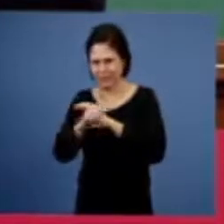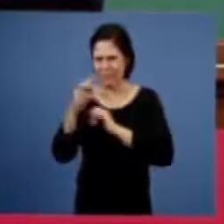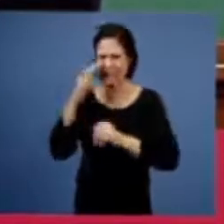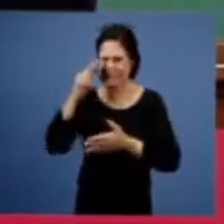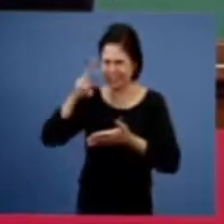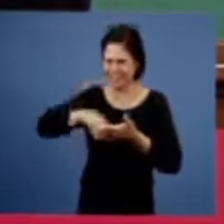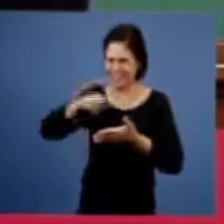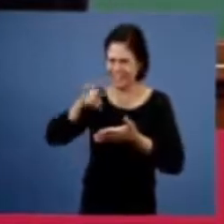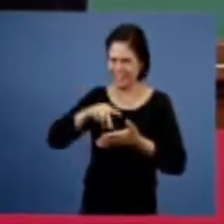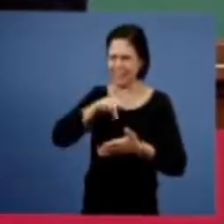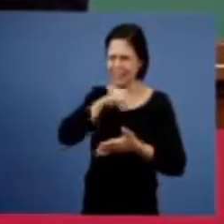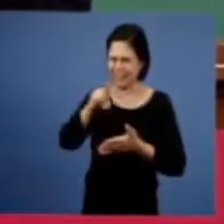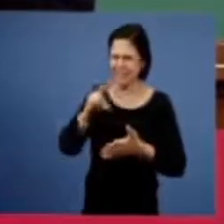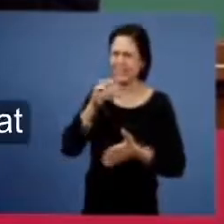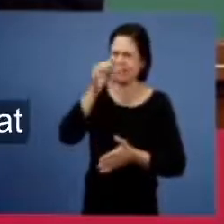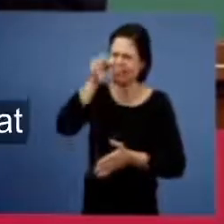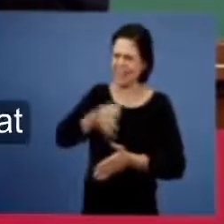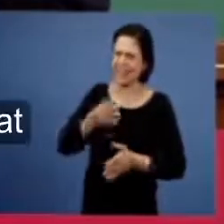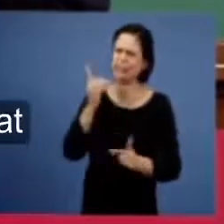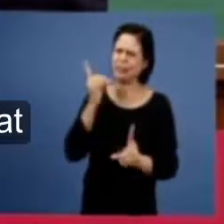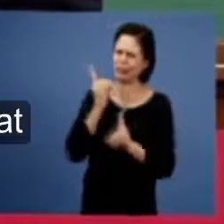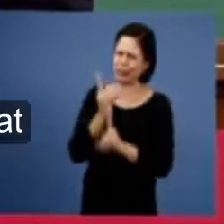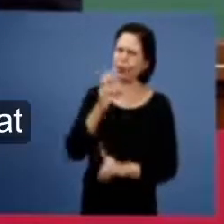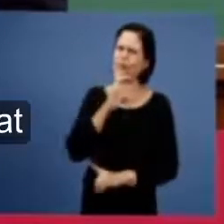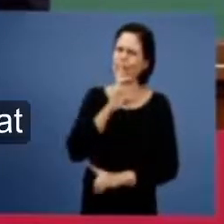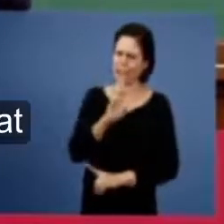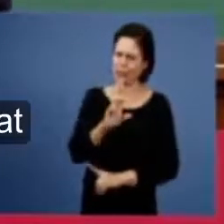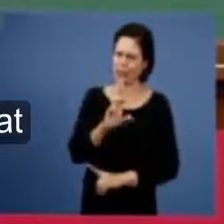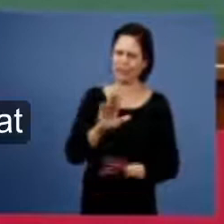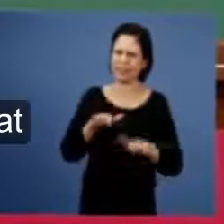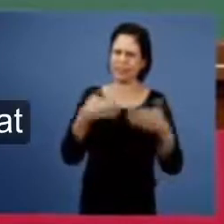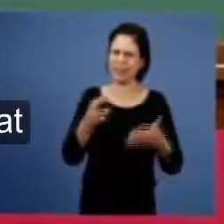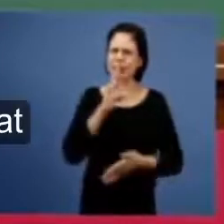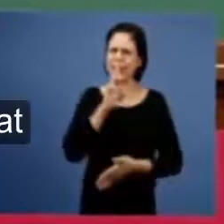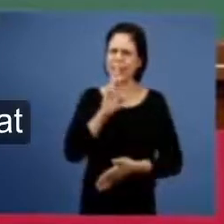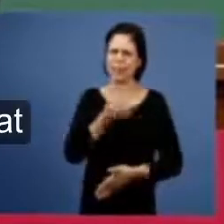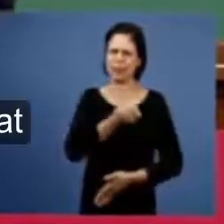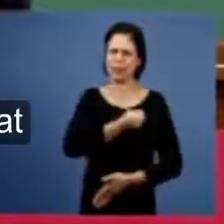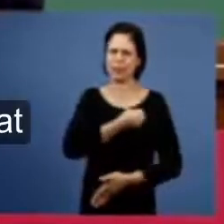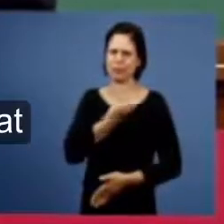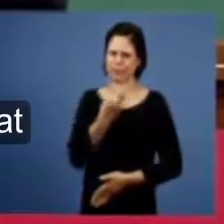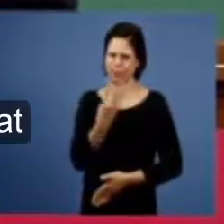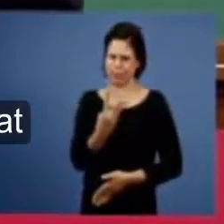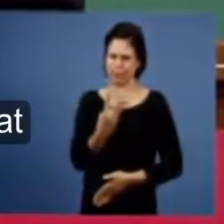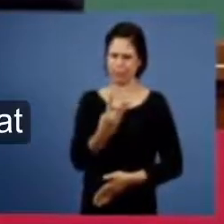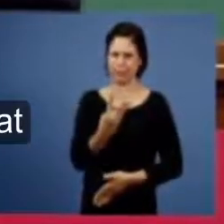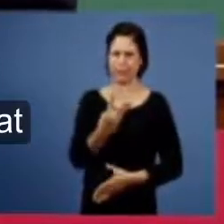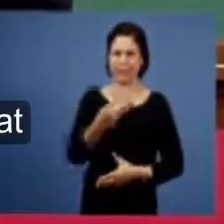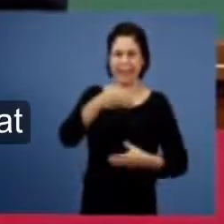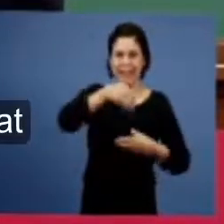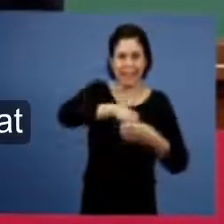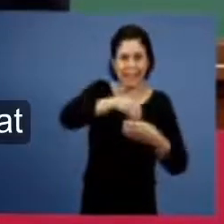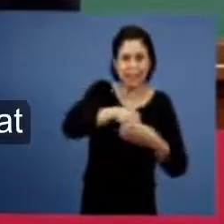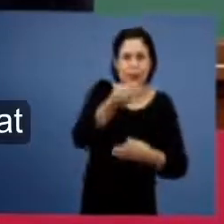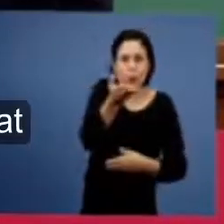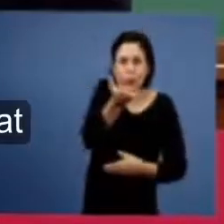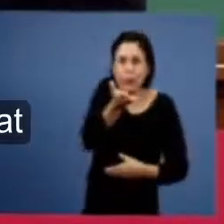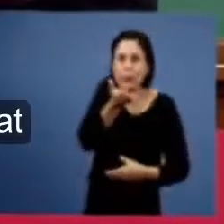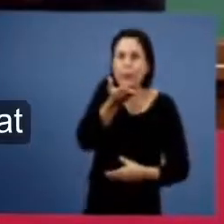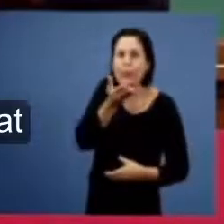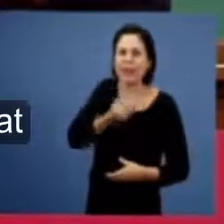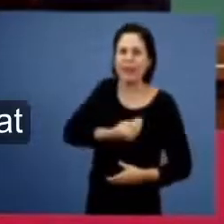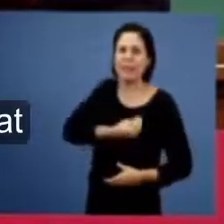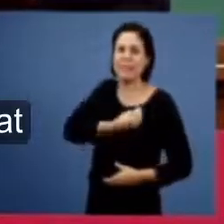encontraram certamente a resposta então a resposta 3 a vida no trigo está na